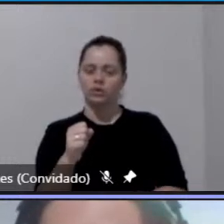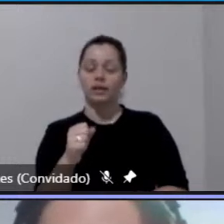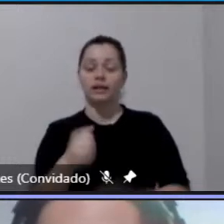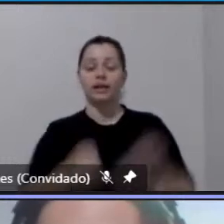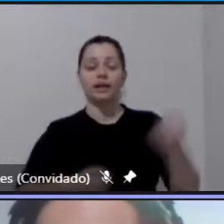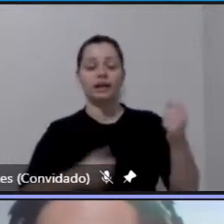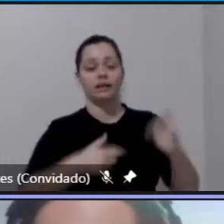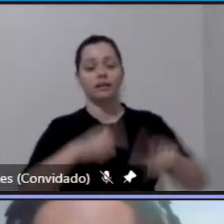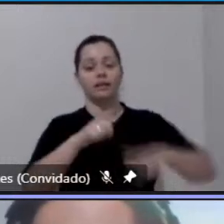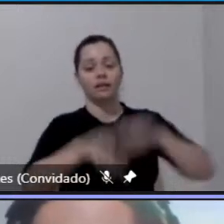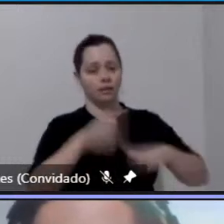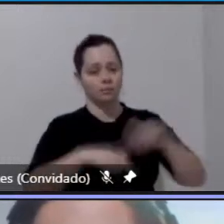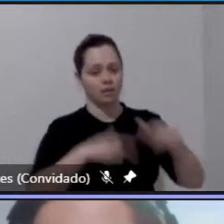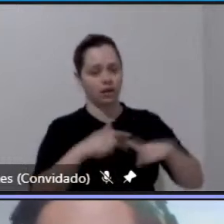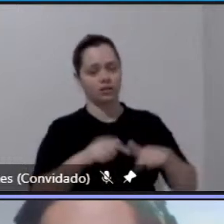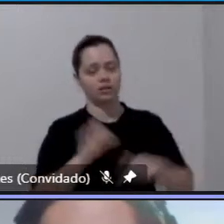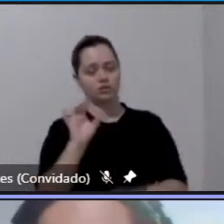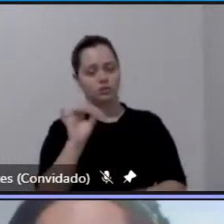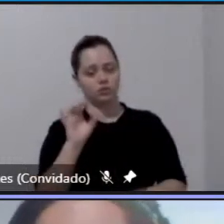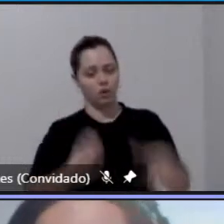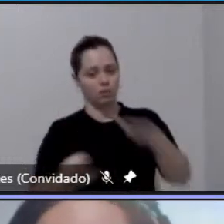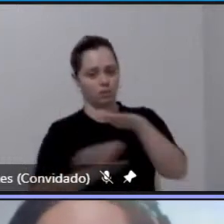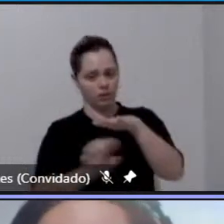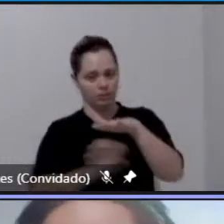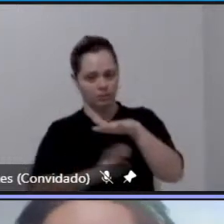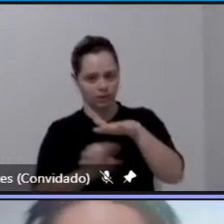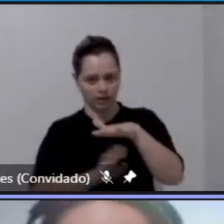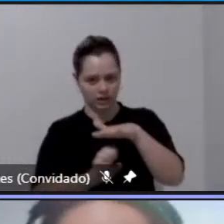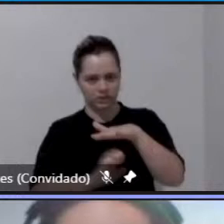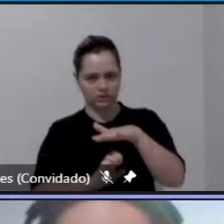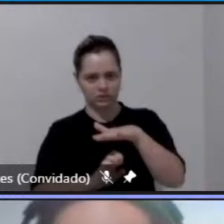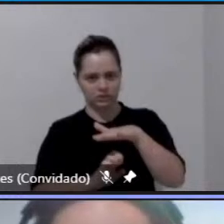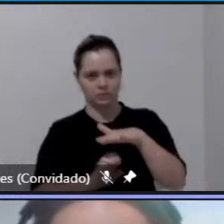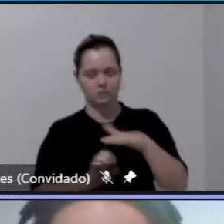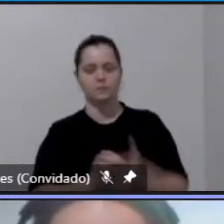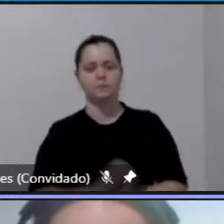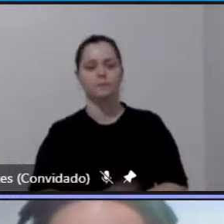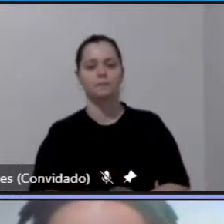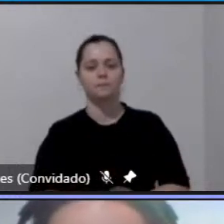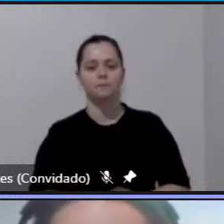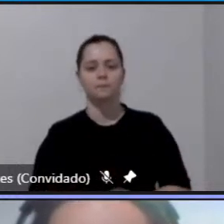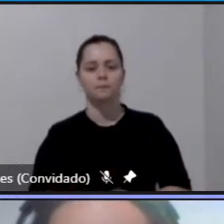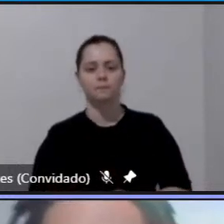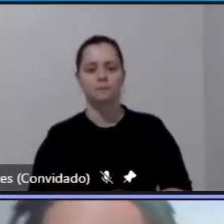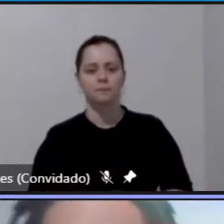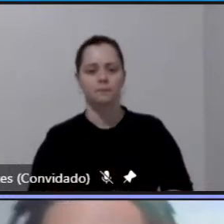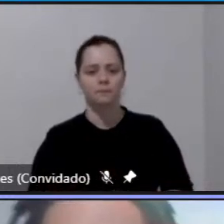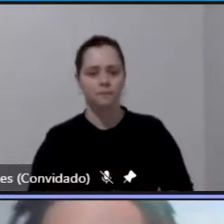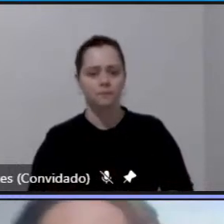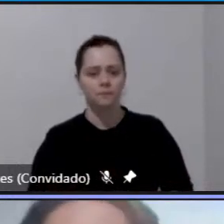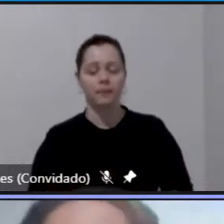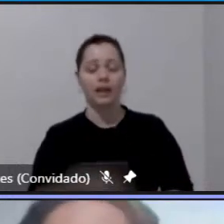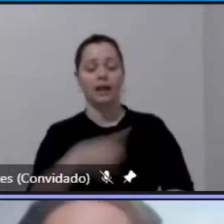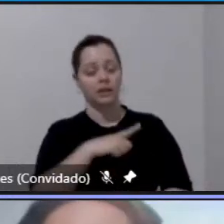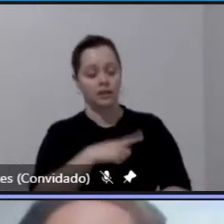por uma única empresa né pela empresa Pássaro Marrom Pássaro Marrom e Litorânea fazem parte do mesmo grupo